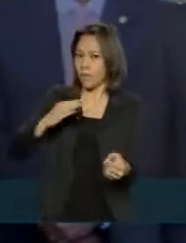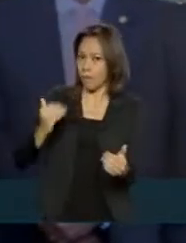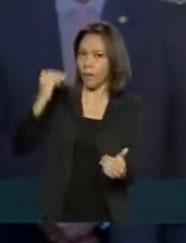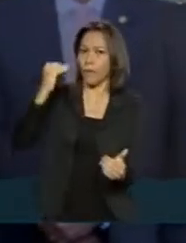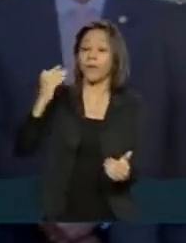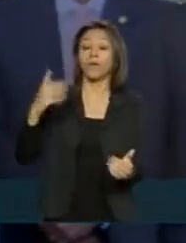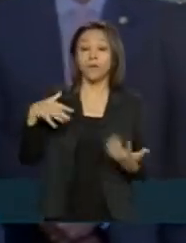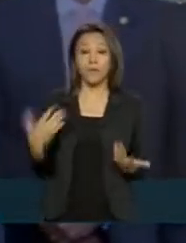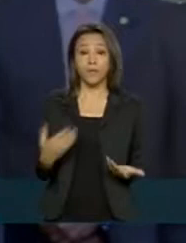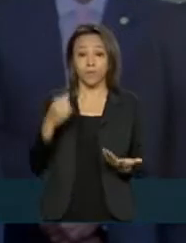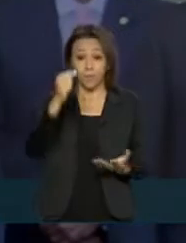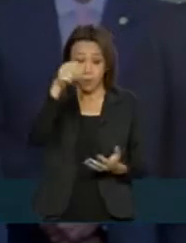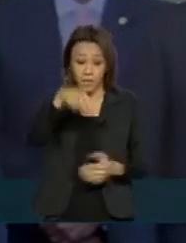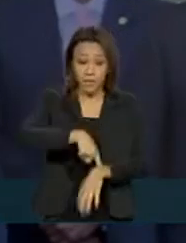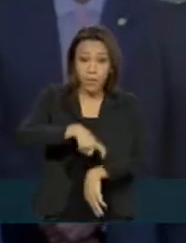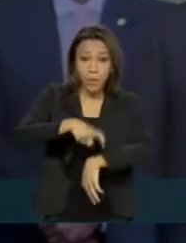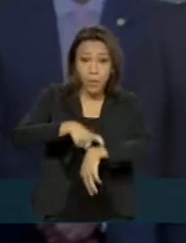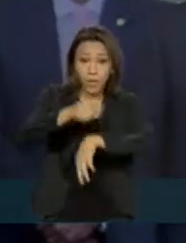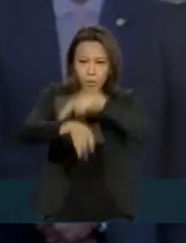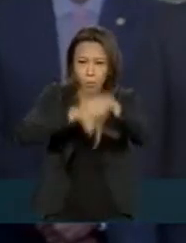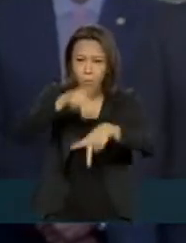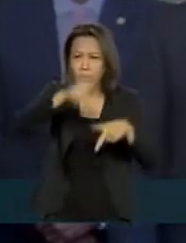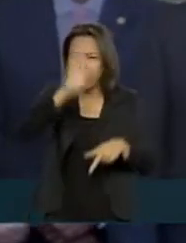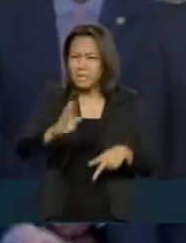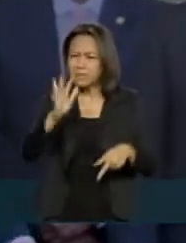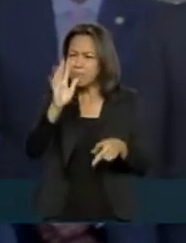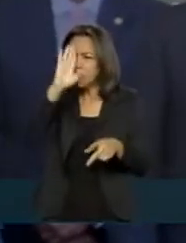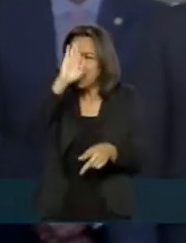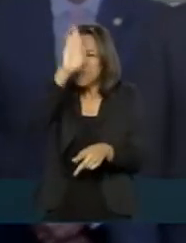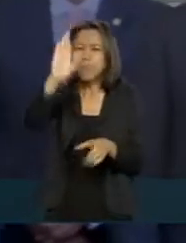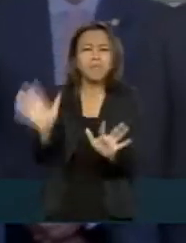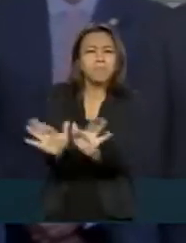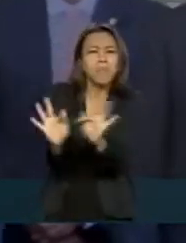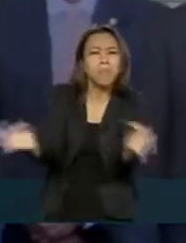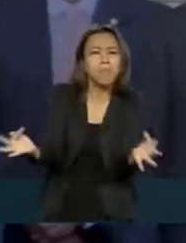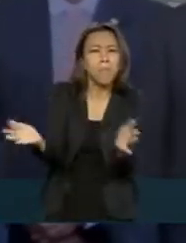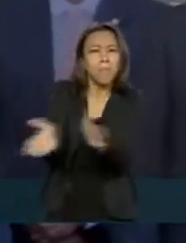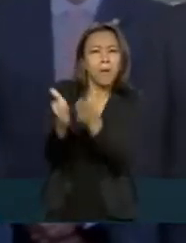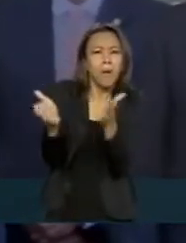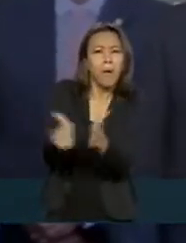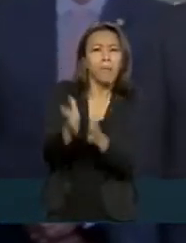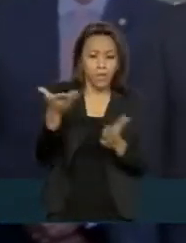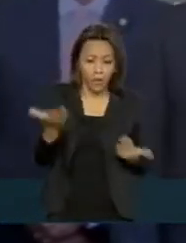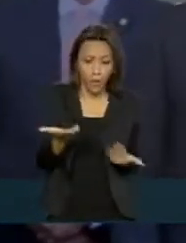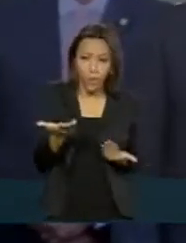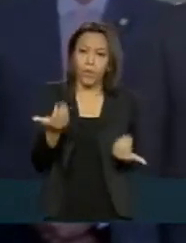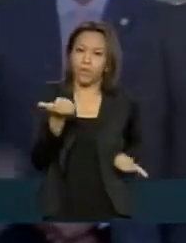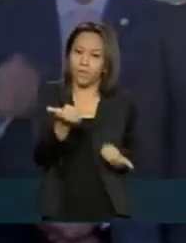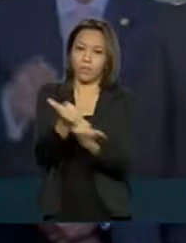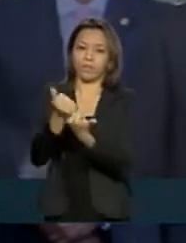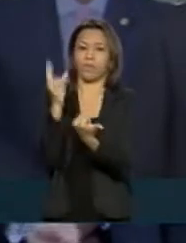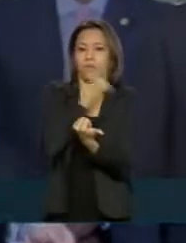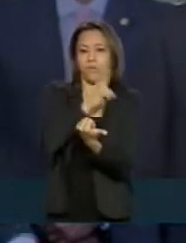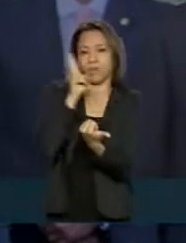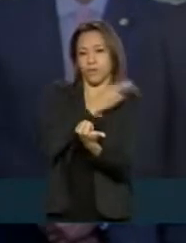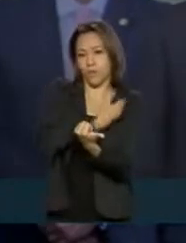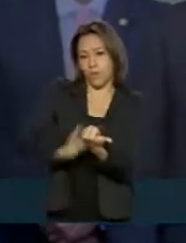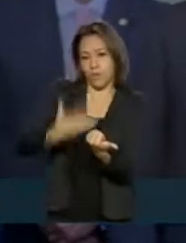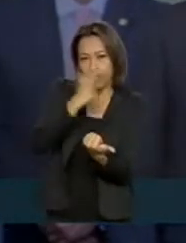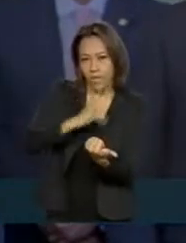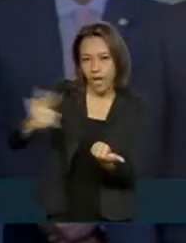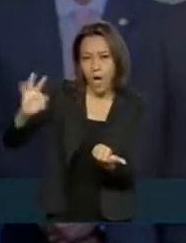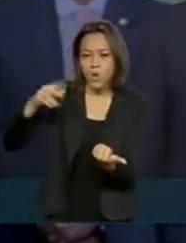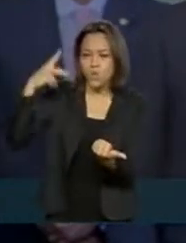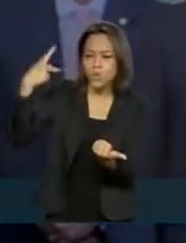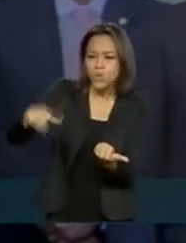população brasileira, principalmente aquele mais simples, que foi atendido e está sendo atendido pelo auxílio emergencial, pega a sua barraca,